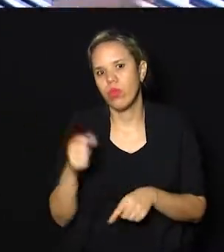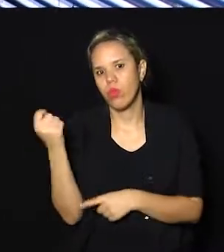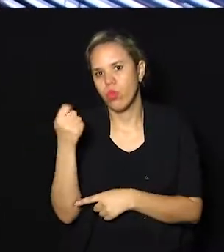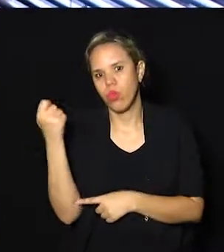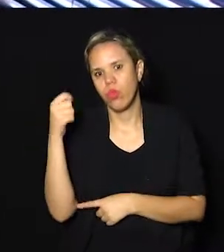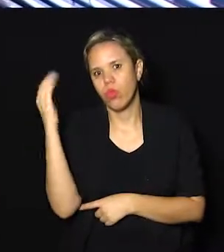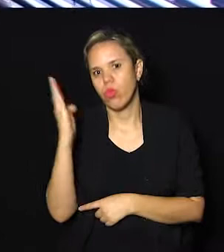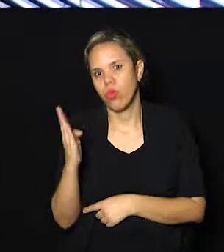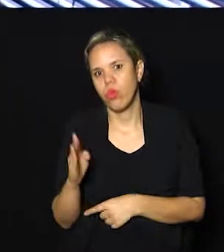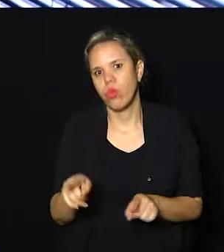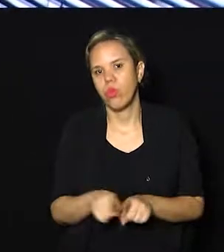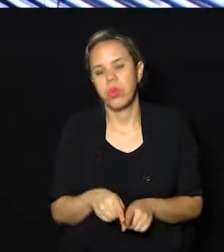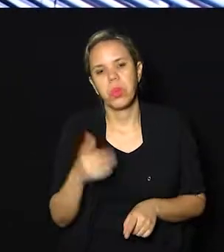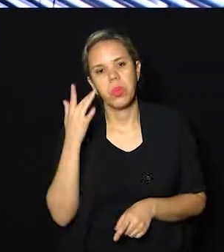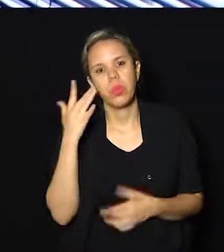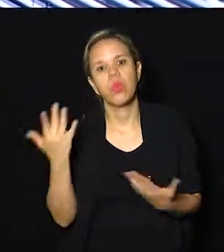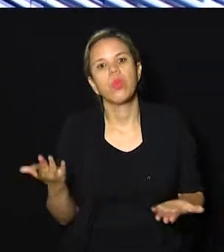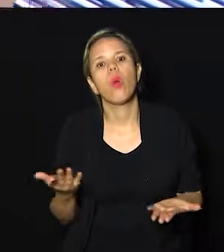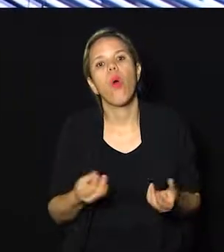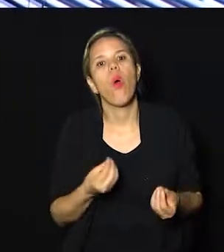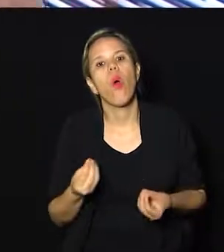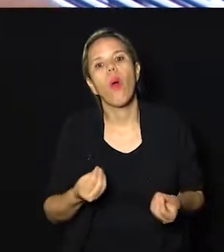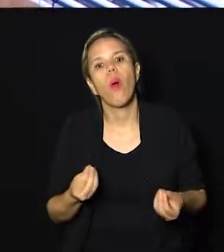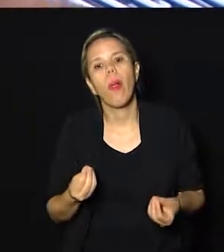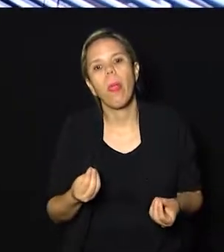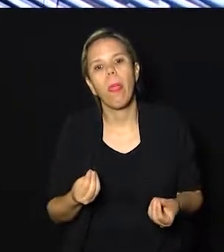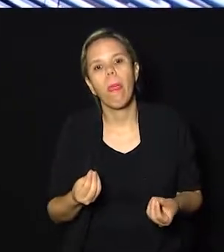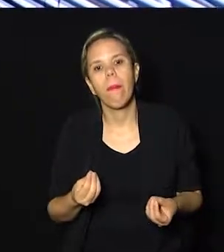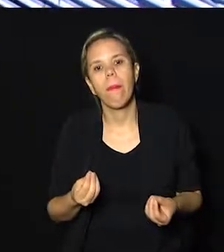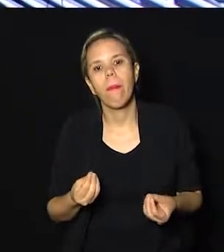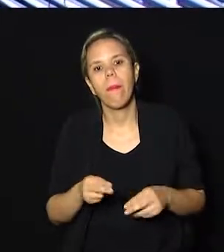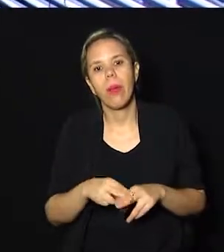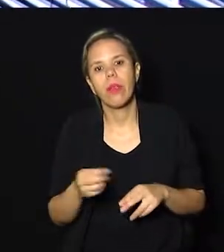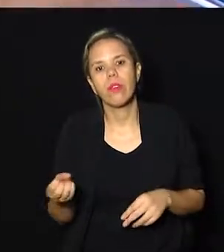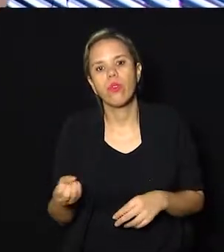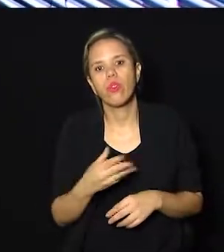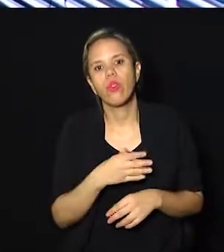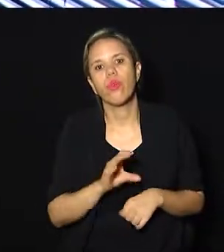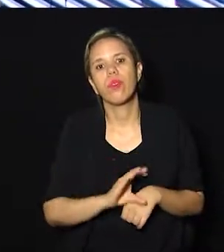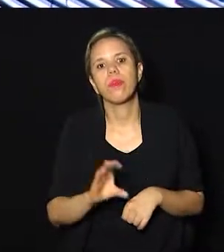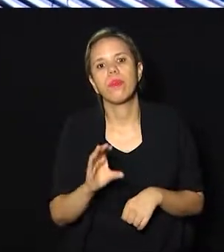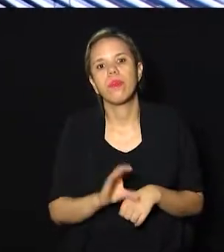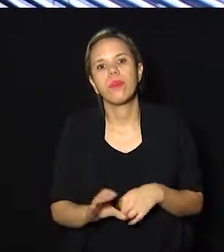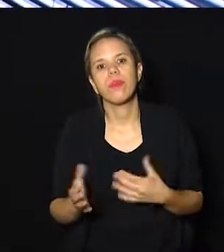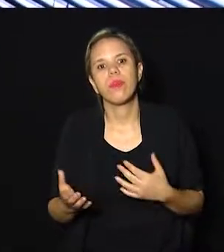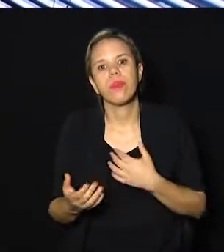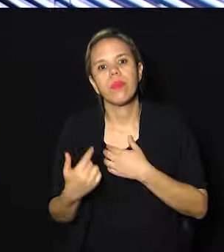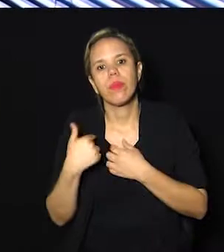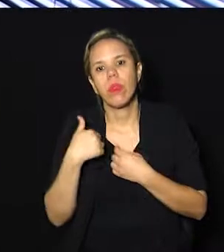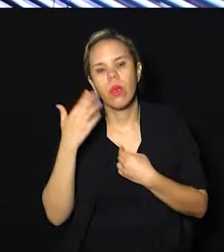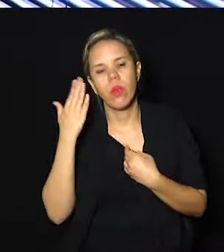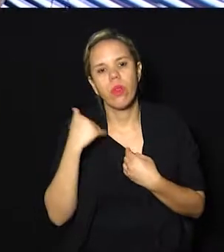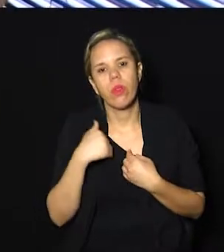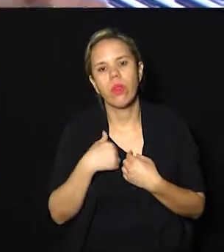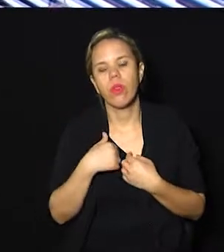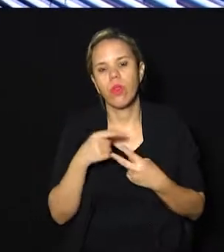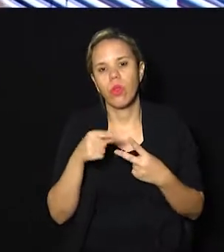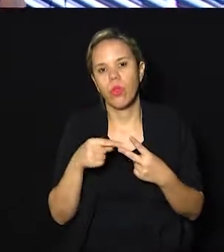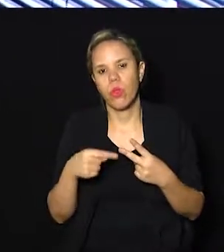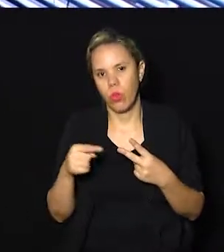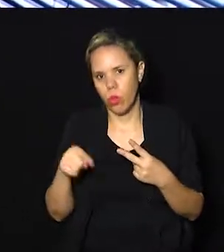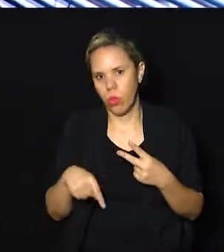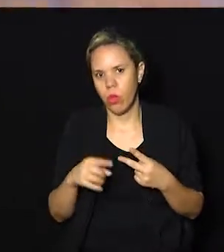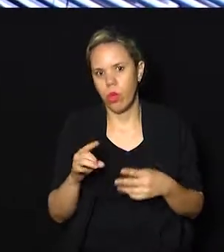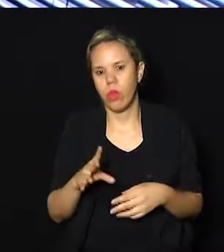sul do Brasil também. Eu não sei, agora eu não sei como é que está o mercado de novos cursos, né? Mas que eu tenho conhecimento. São duas.